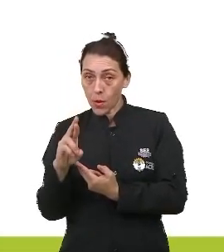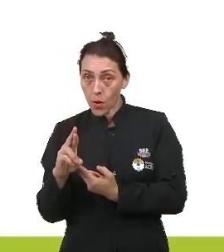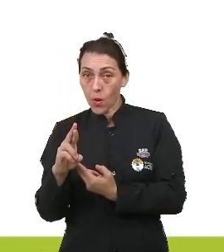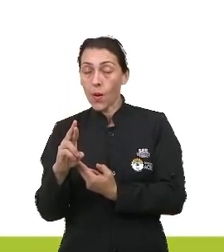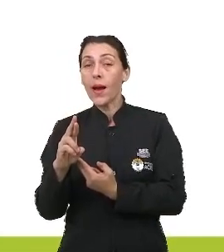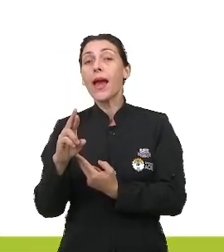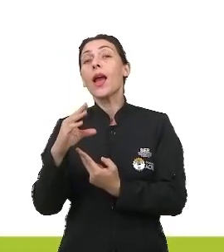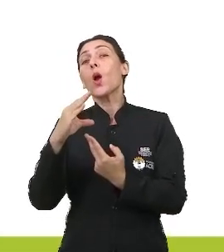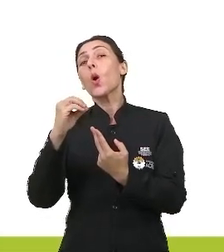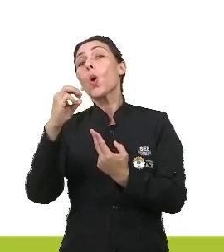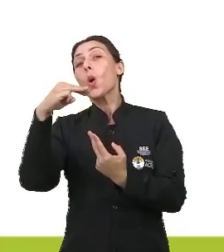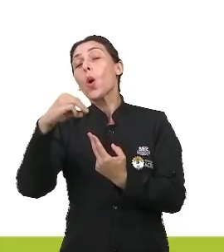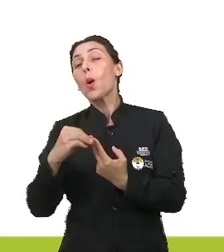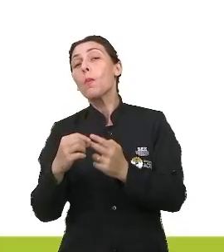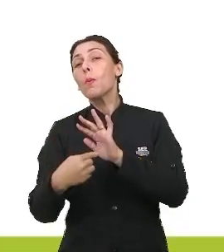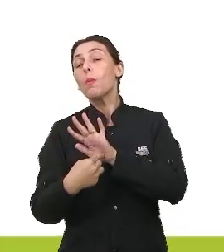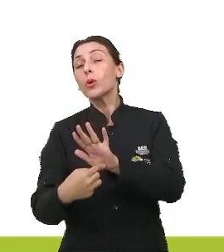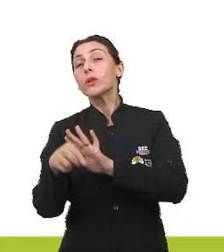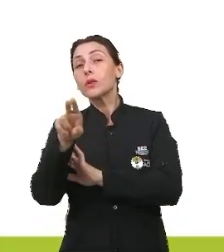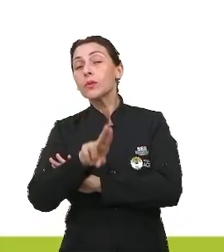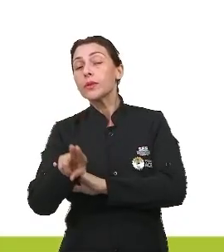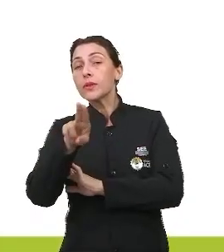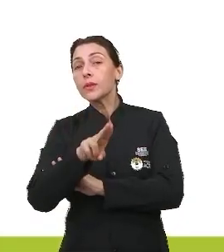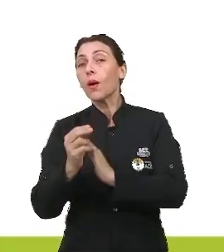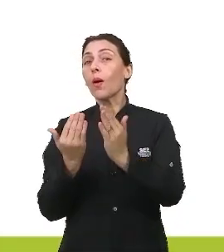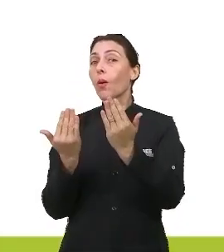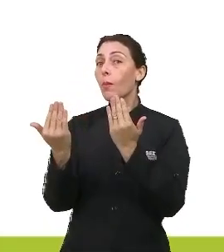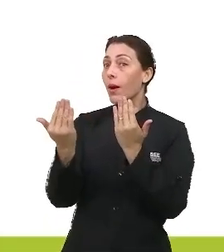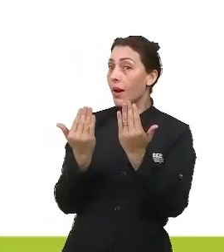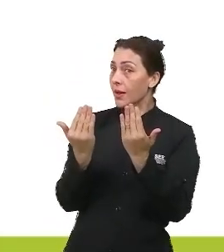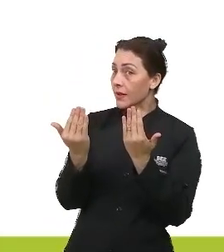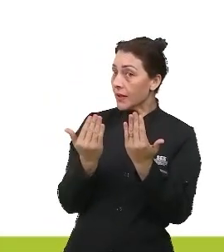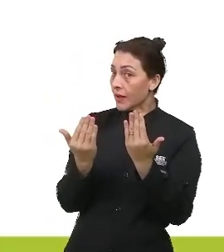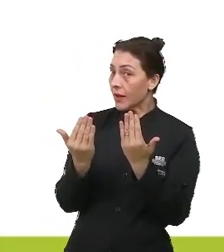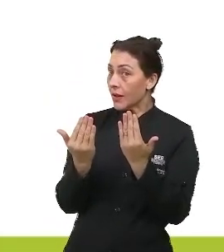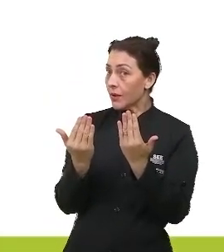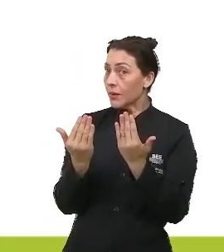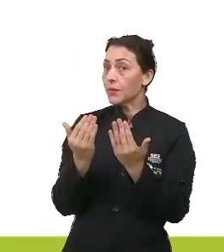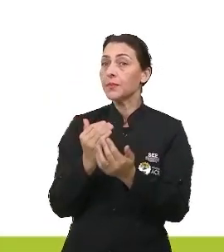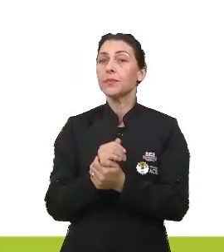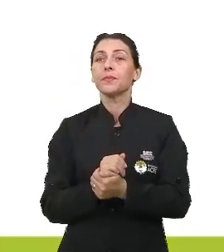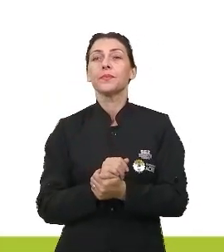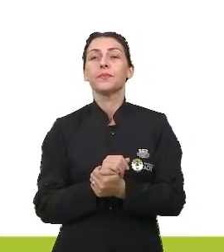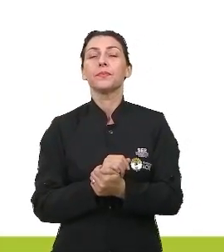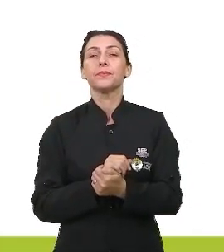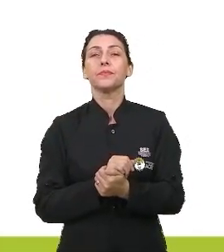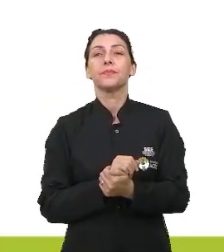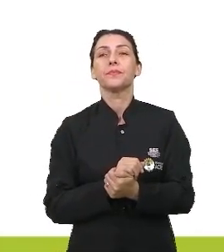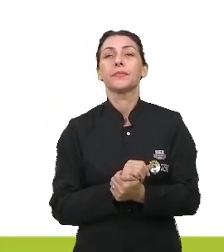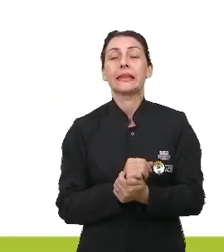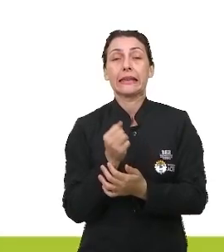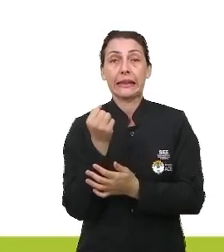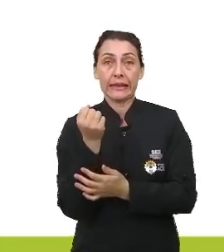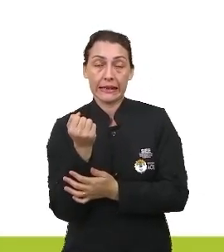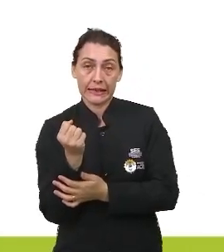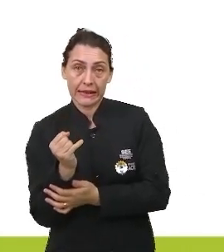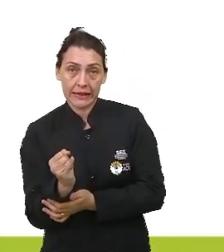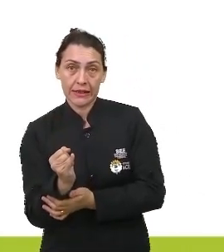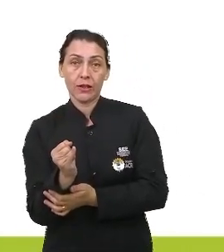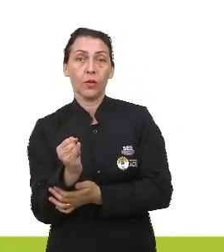elemento como. Indica que ela está utilizando aí uma comparação. Como, tal qual. Se não for